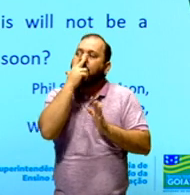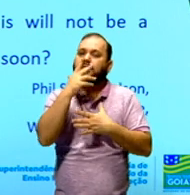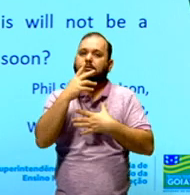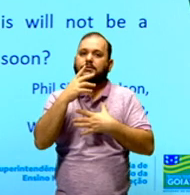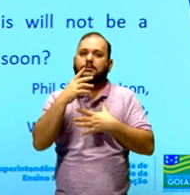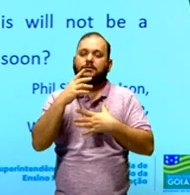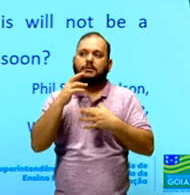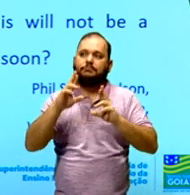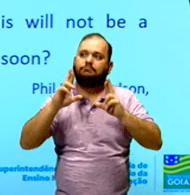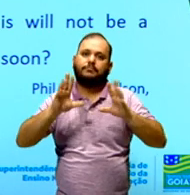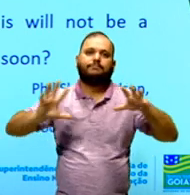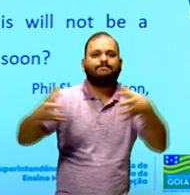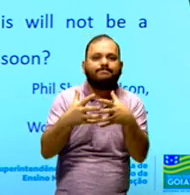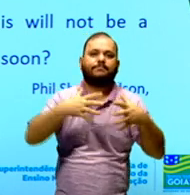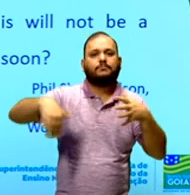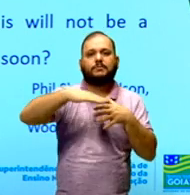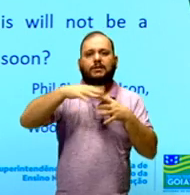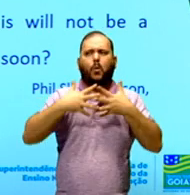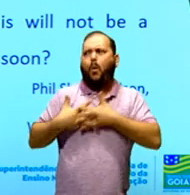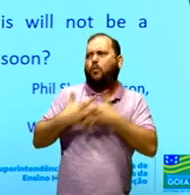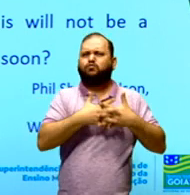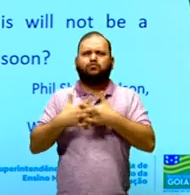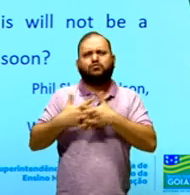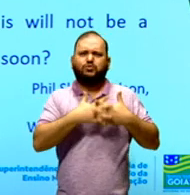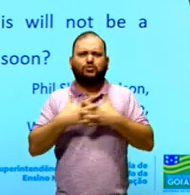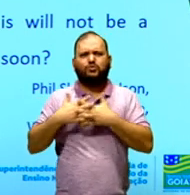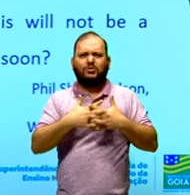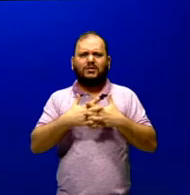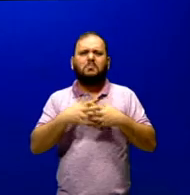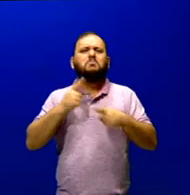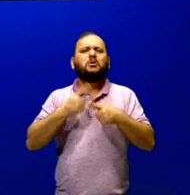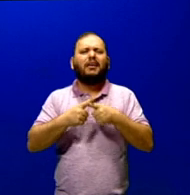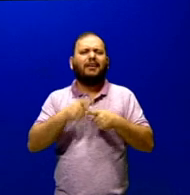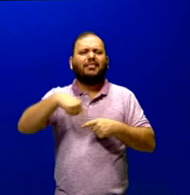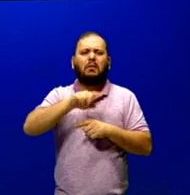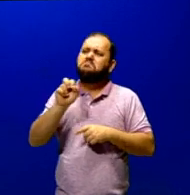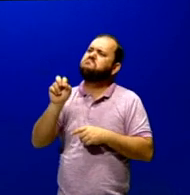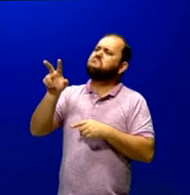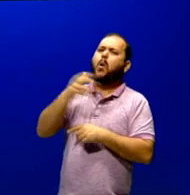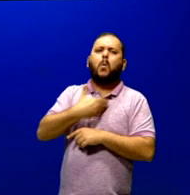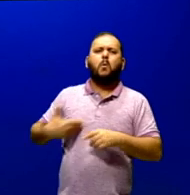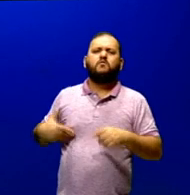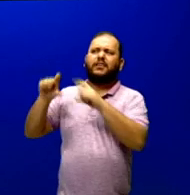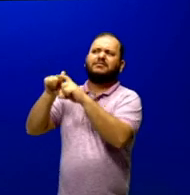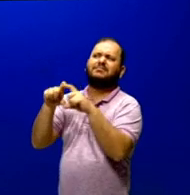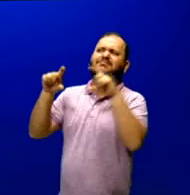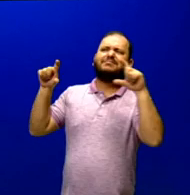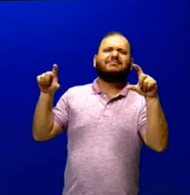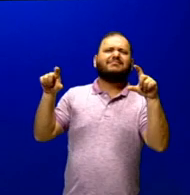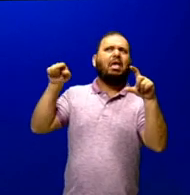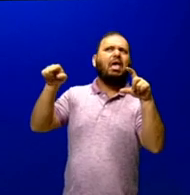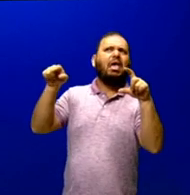Qual que o slogan do governo? Fique em alerta. Daqui a gente já tira o quê? A gente já tira o tema da nossa carta.